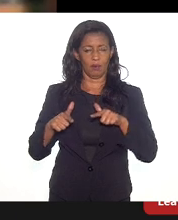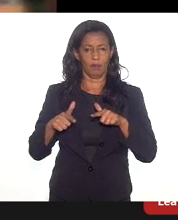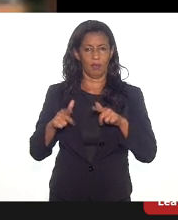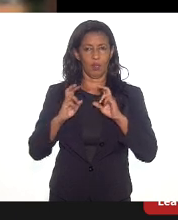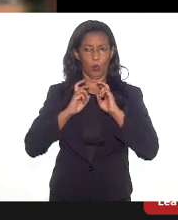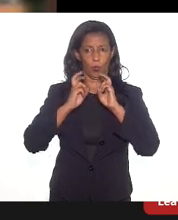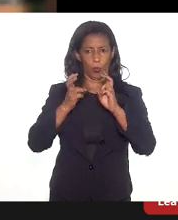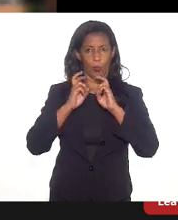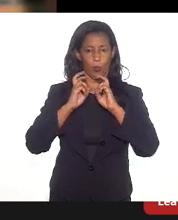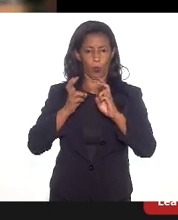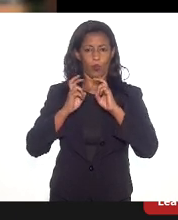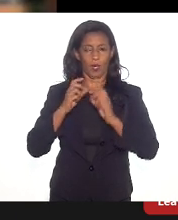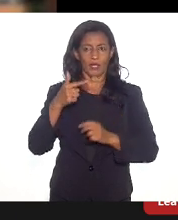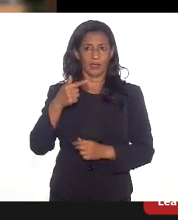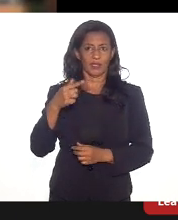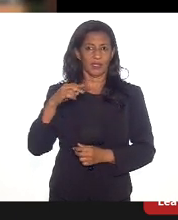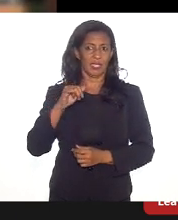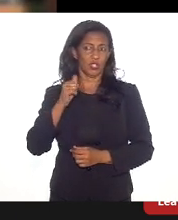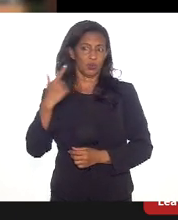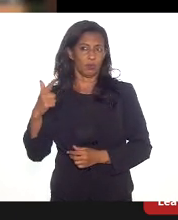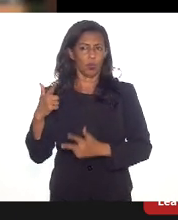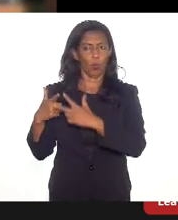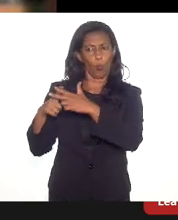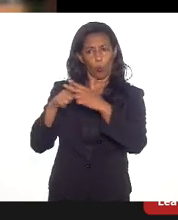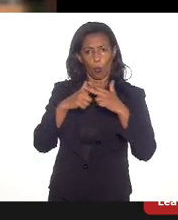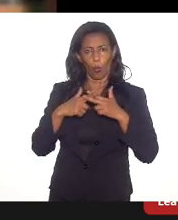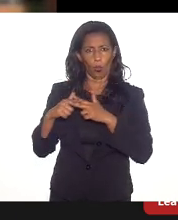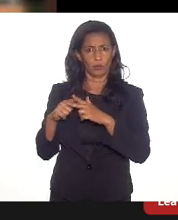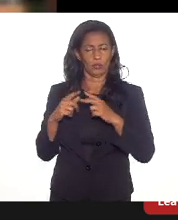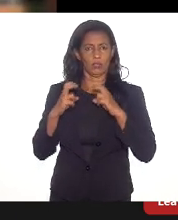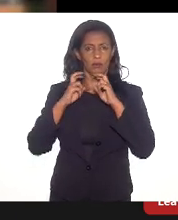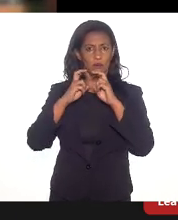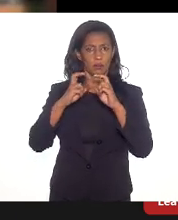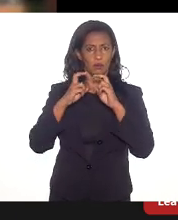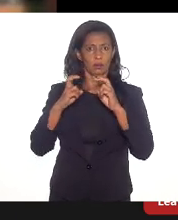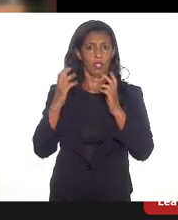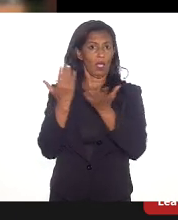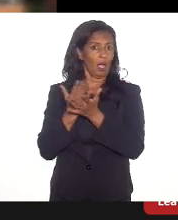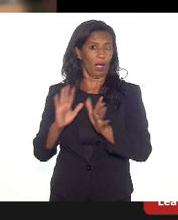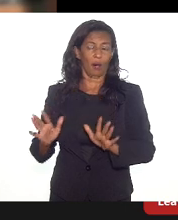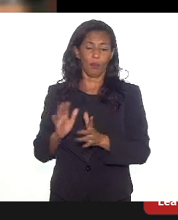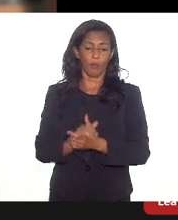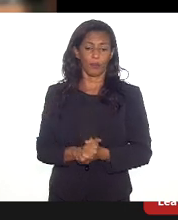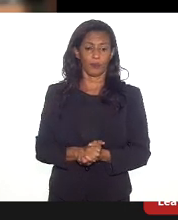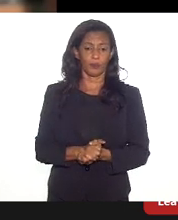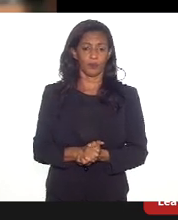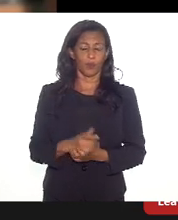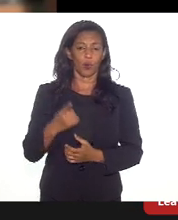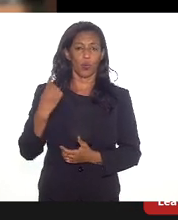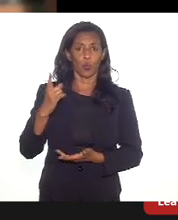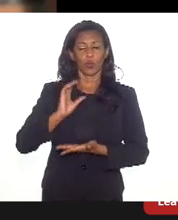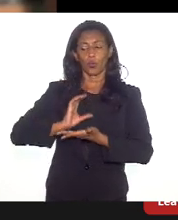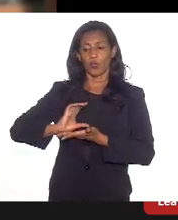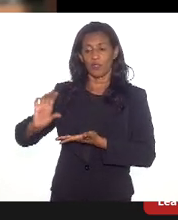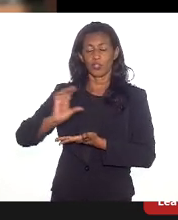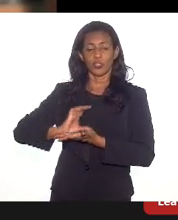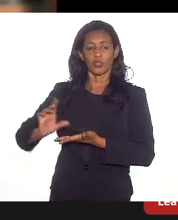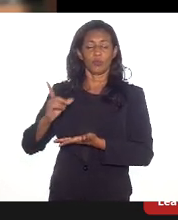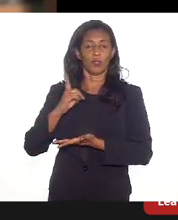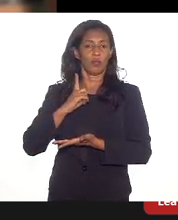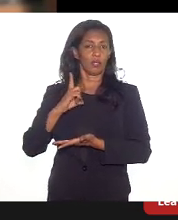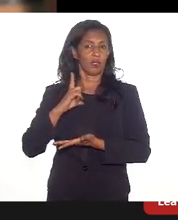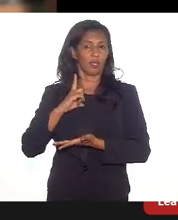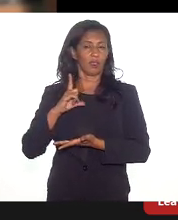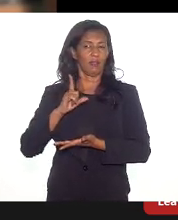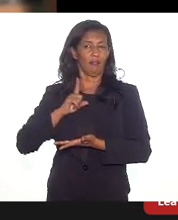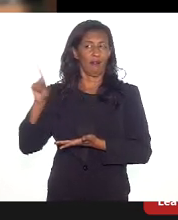Deodoro, eram 7 mil trabalhadores fazendo manutenção de trem, acabou, nós não investimos, o único investimento que tem hoje é em Três Rios,